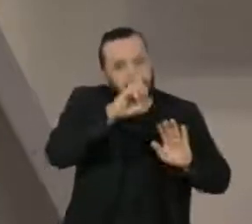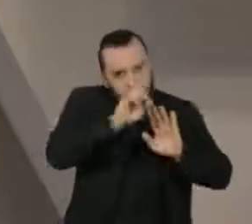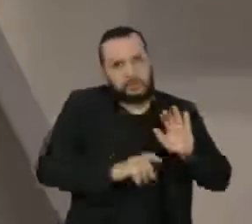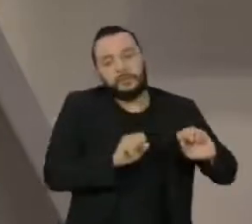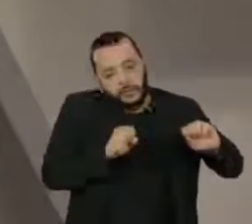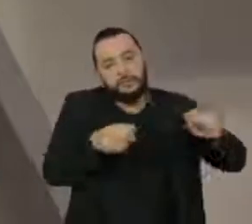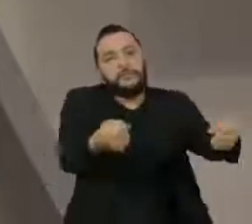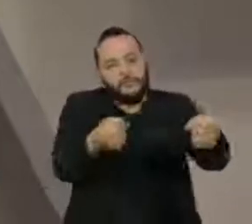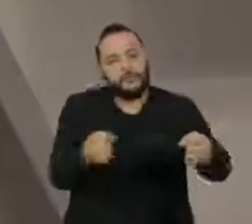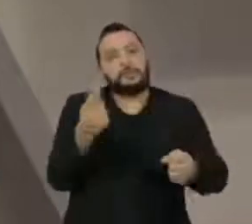os fatos serão esclarecidos.